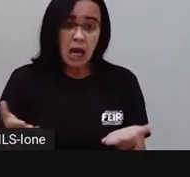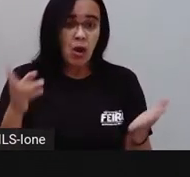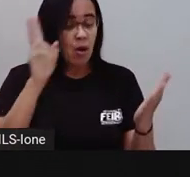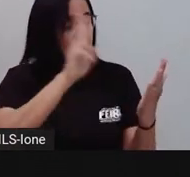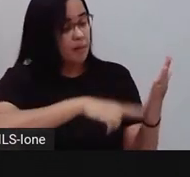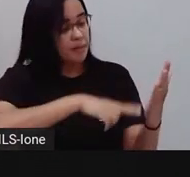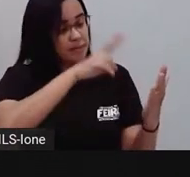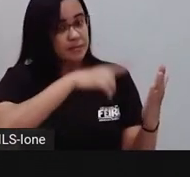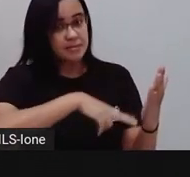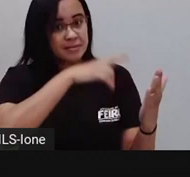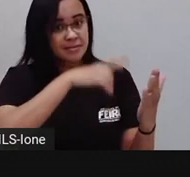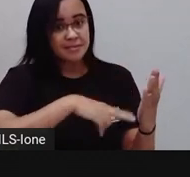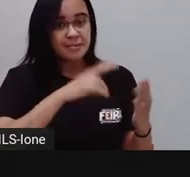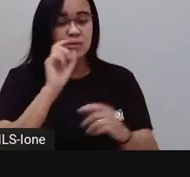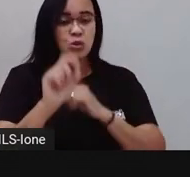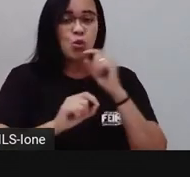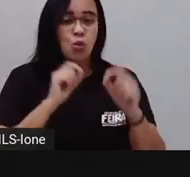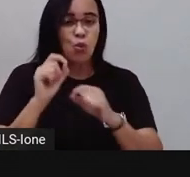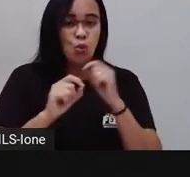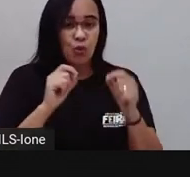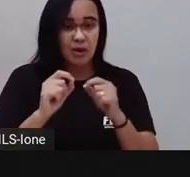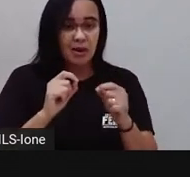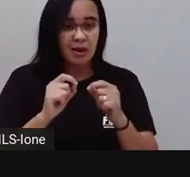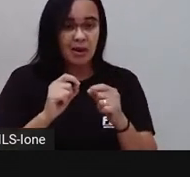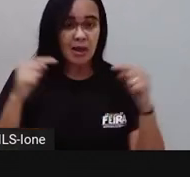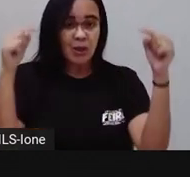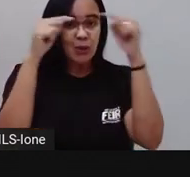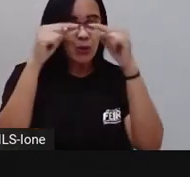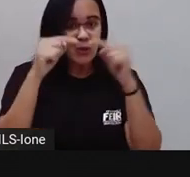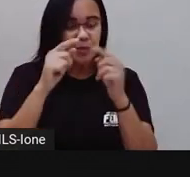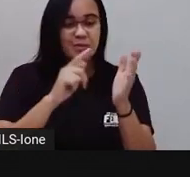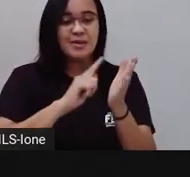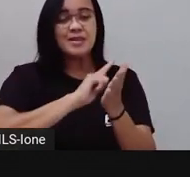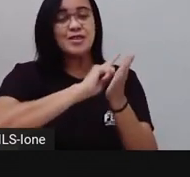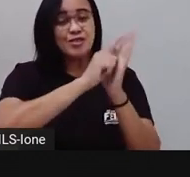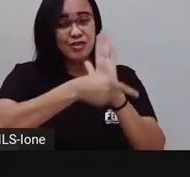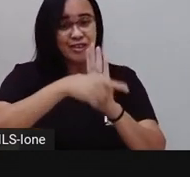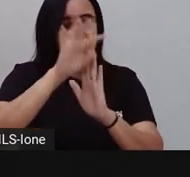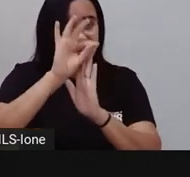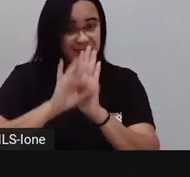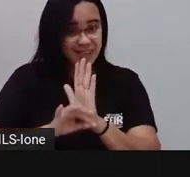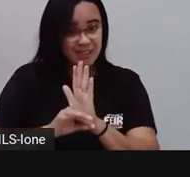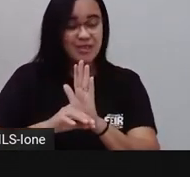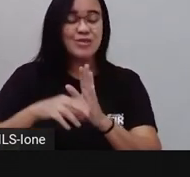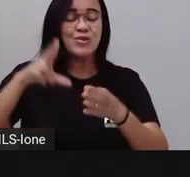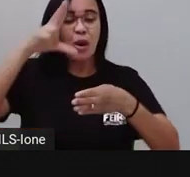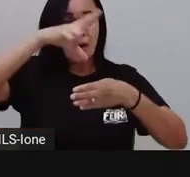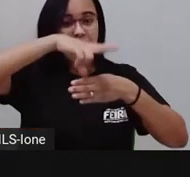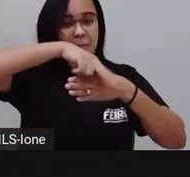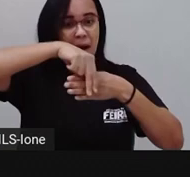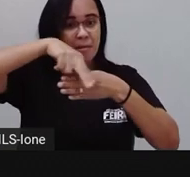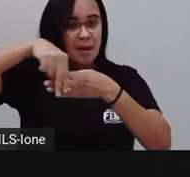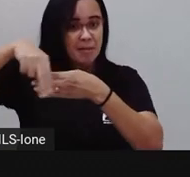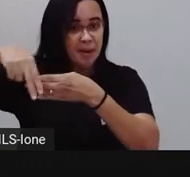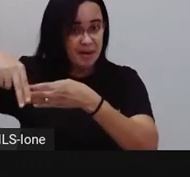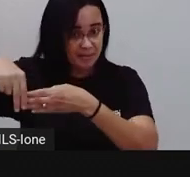vai fazer a leitura como se fosse de um cordel, né? Tá escrito aqui, ó, essa aqui e essa aqui. Vamos lá?